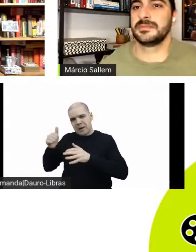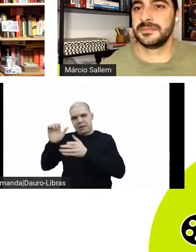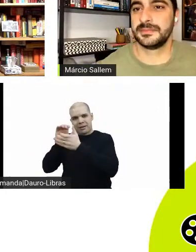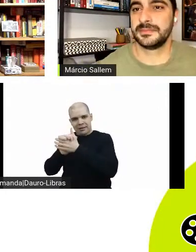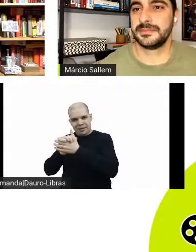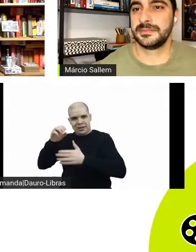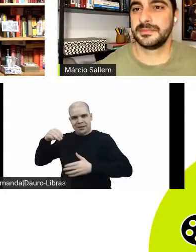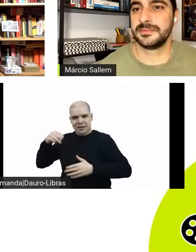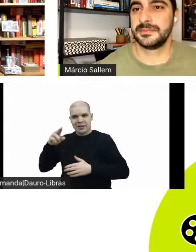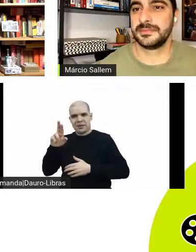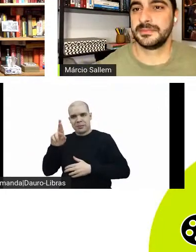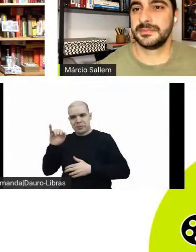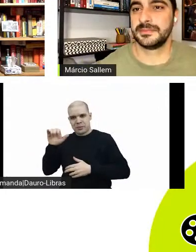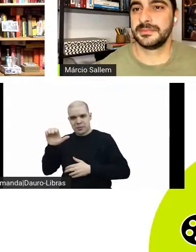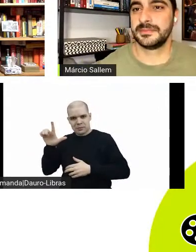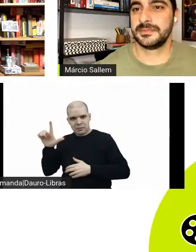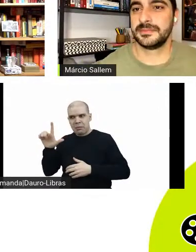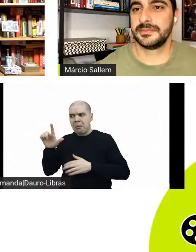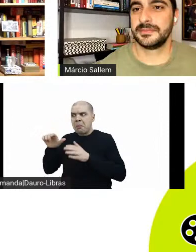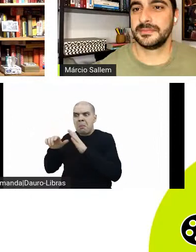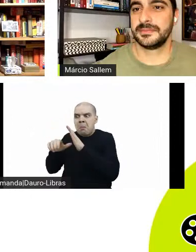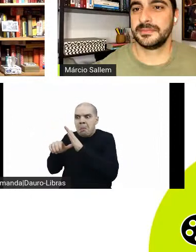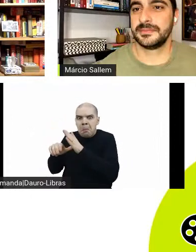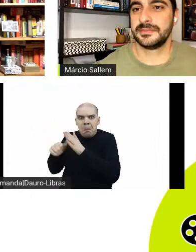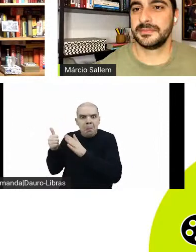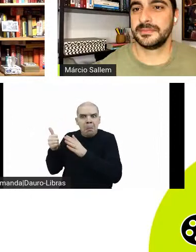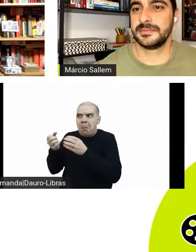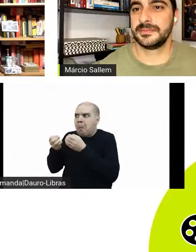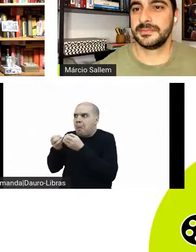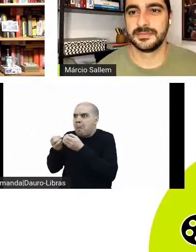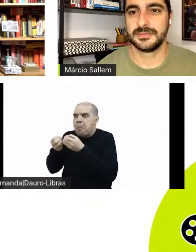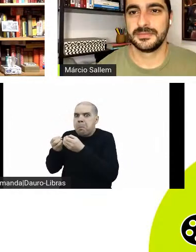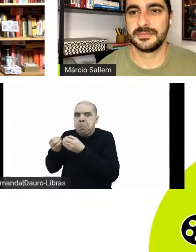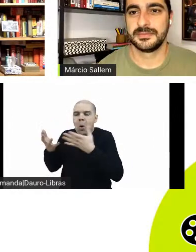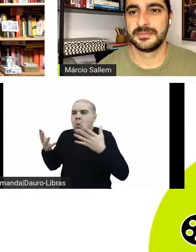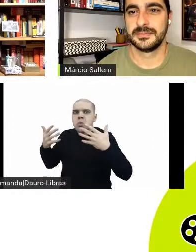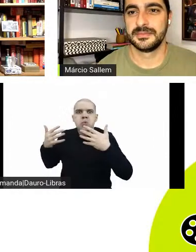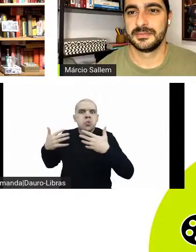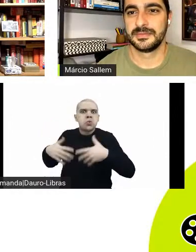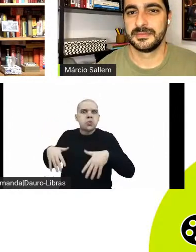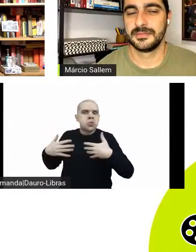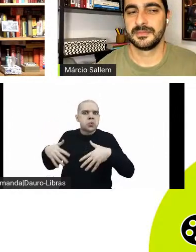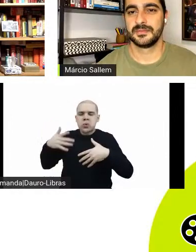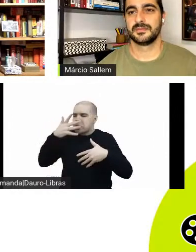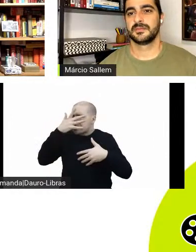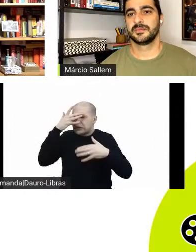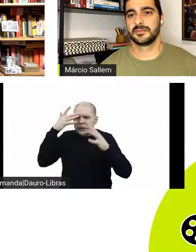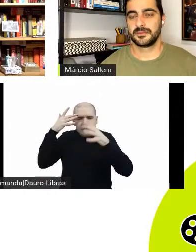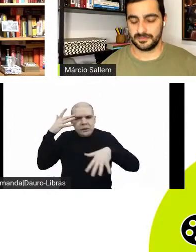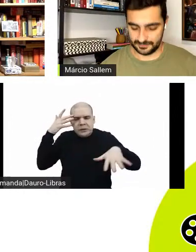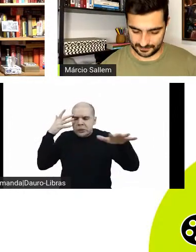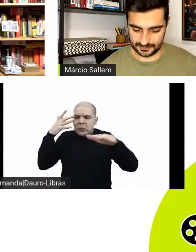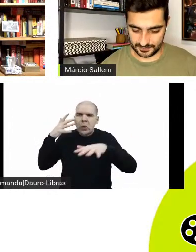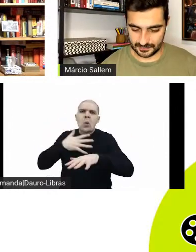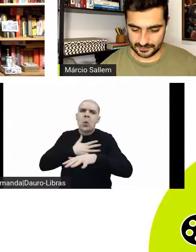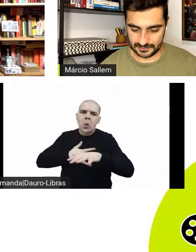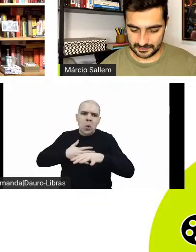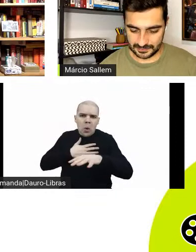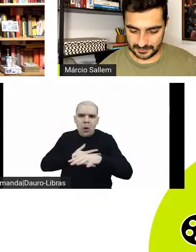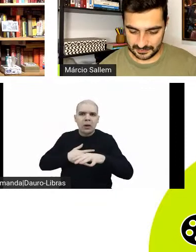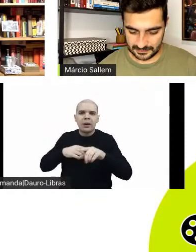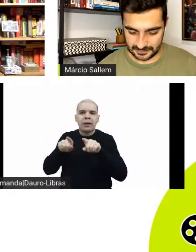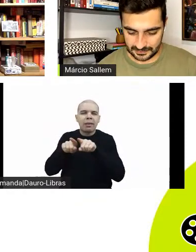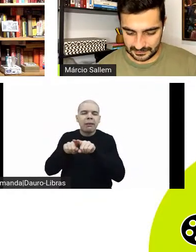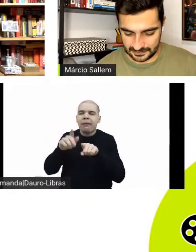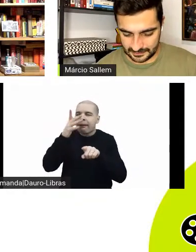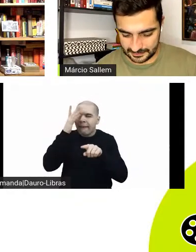muitas vezes um primeiro filme ter esse sucesso, né, tanto de bilheteria quanto de crítica, que abriu várias portas, e eu acho que é